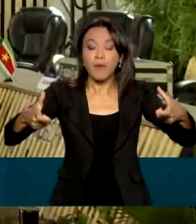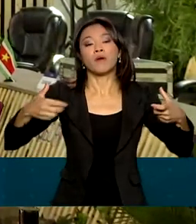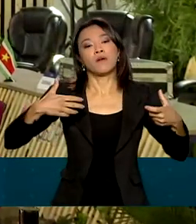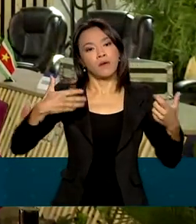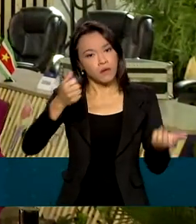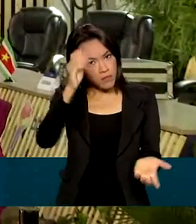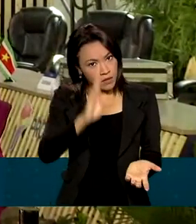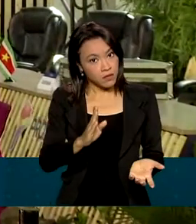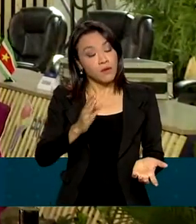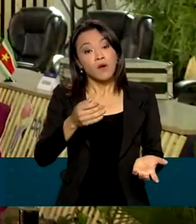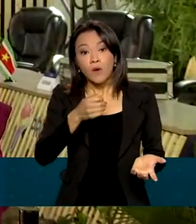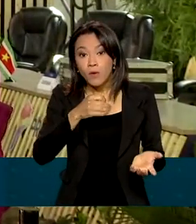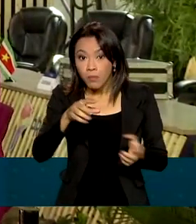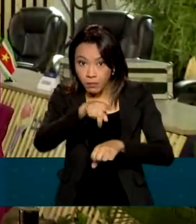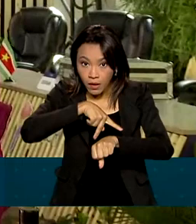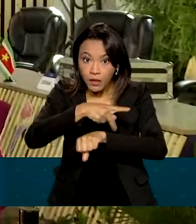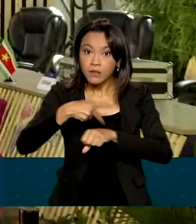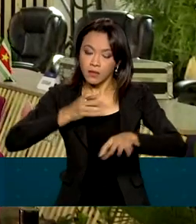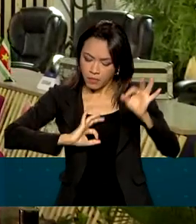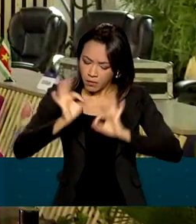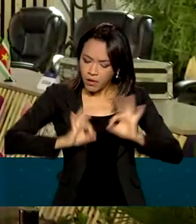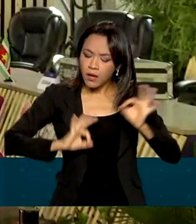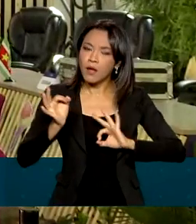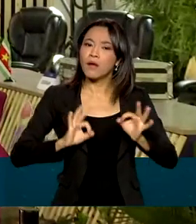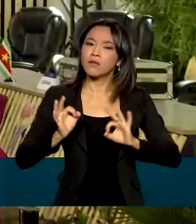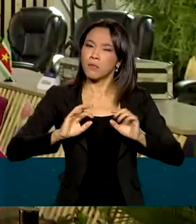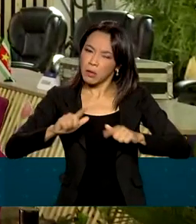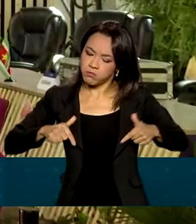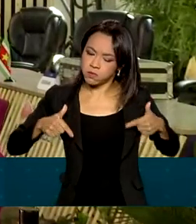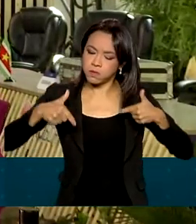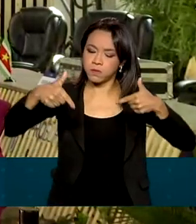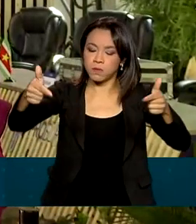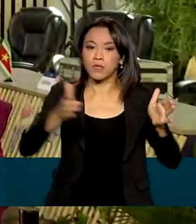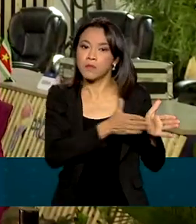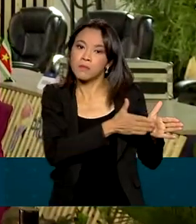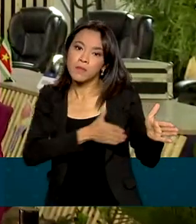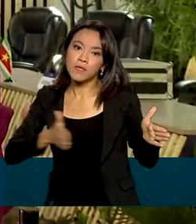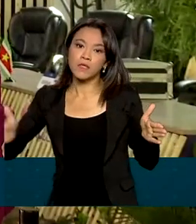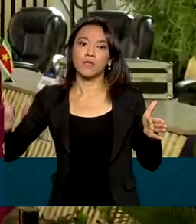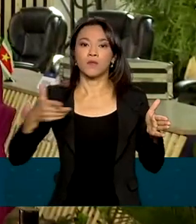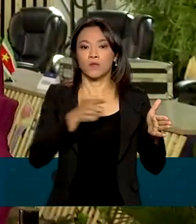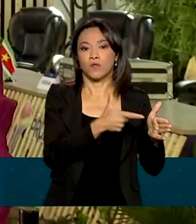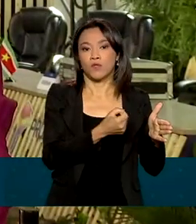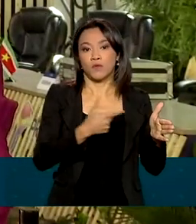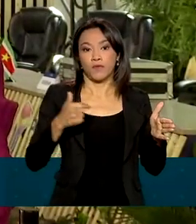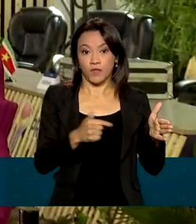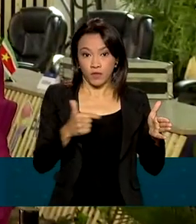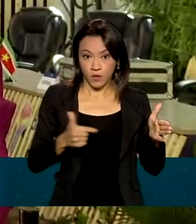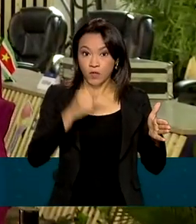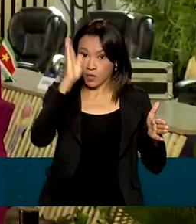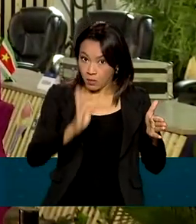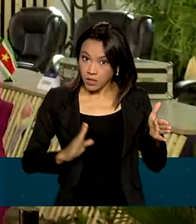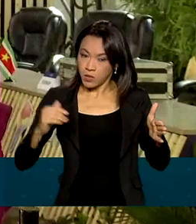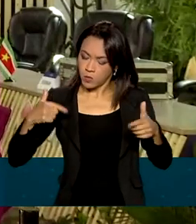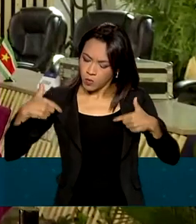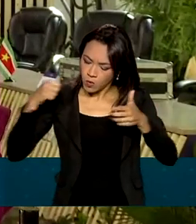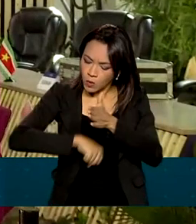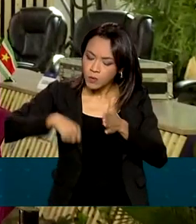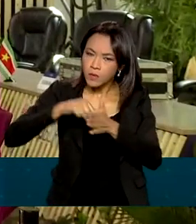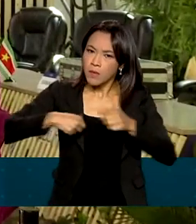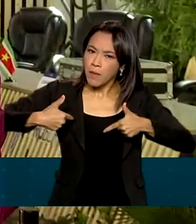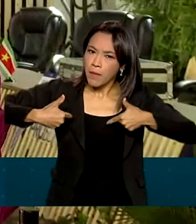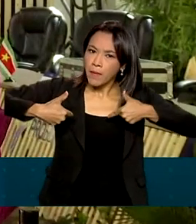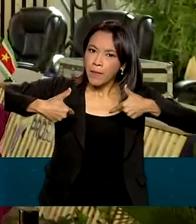preparado para combater a Covid-19 em 2022 e que as medidas tomadas pelo Brasil na luta contra a pandemia e os